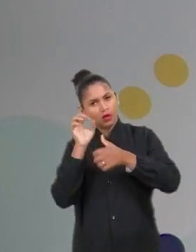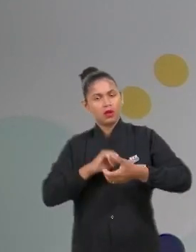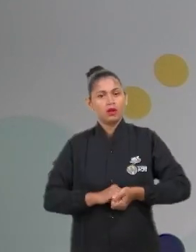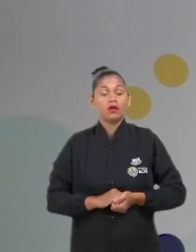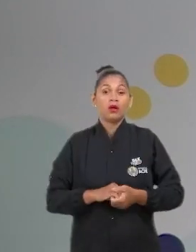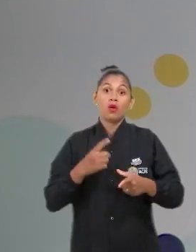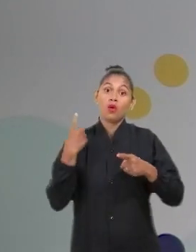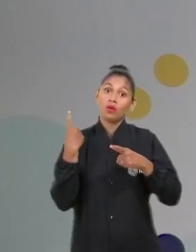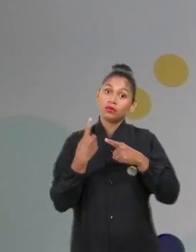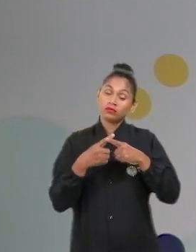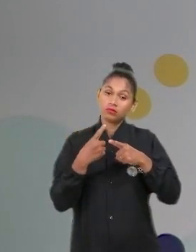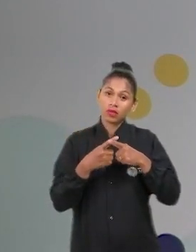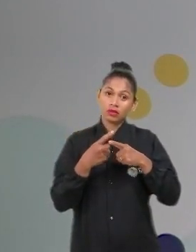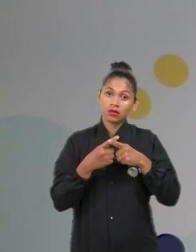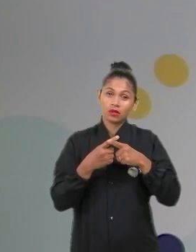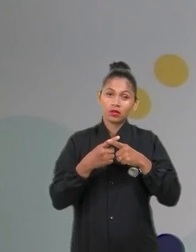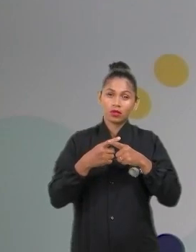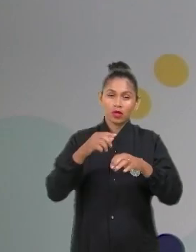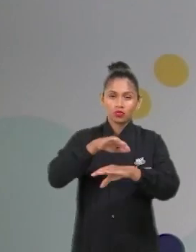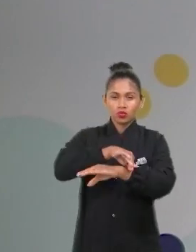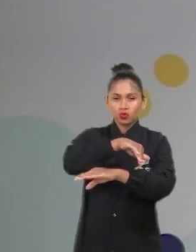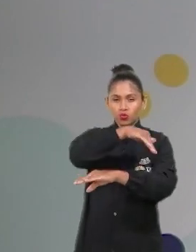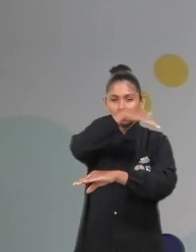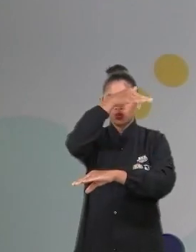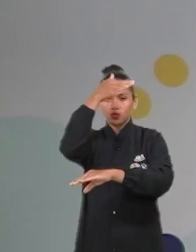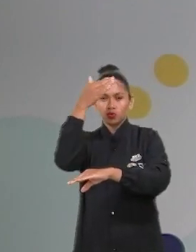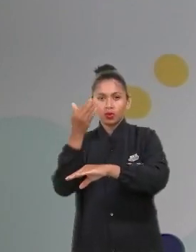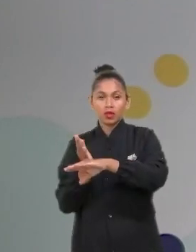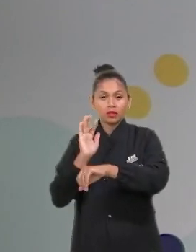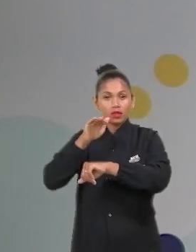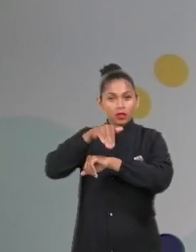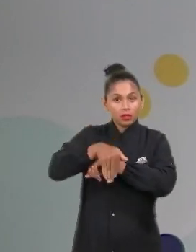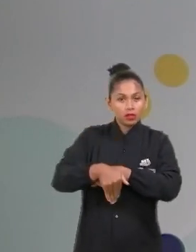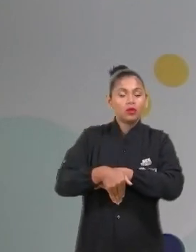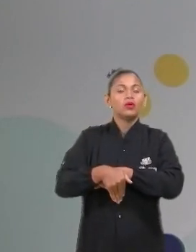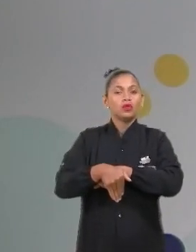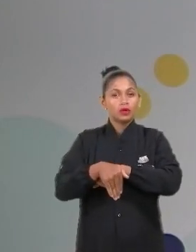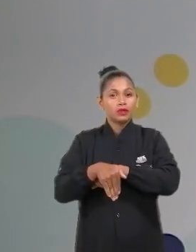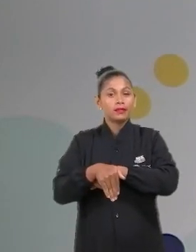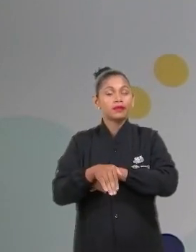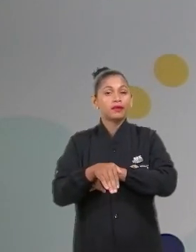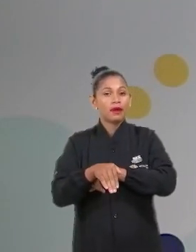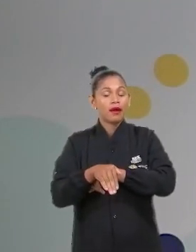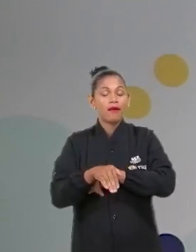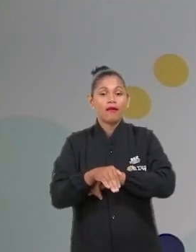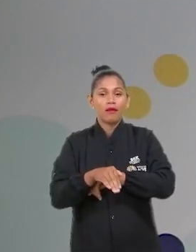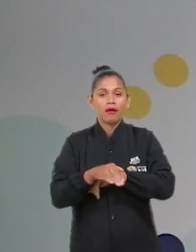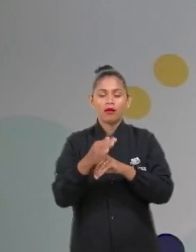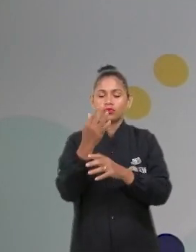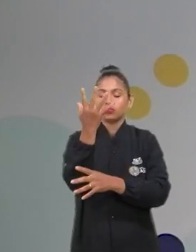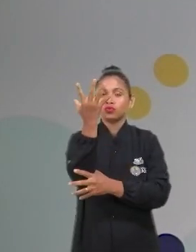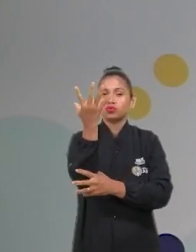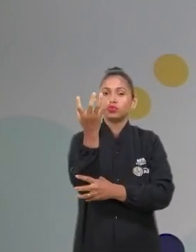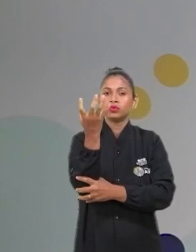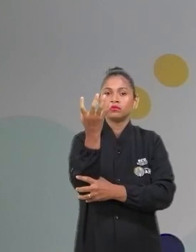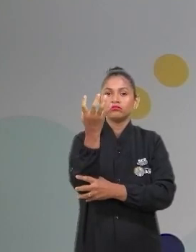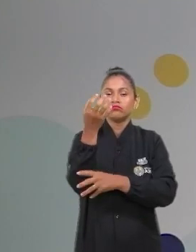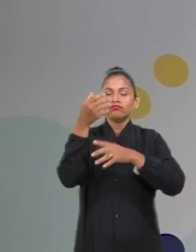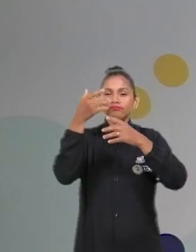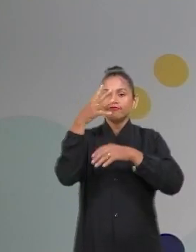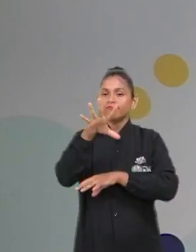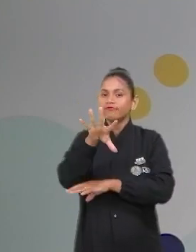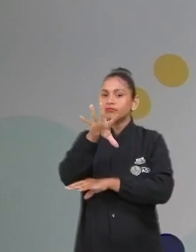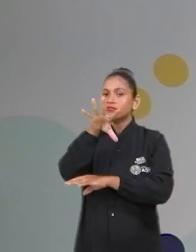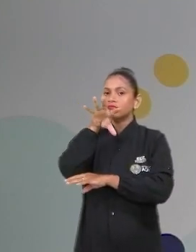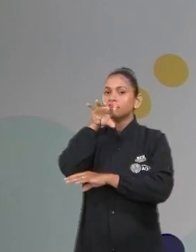plantas respiram e vão tirar o oxigênio que está disponível para você lá dentro do seu quarto. Isso é verdade?